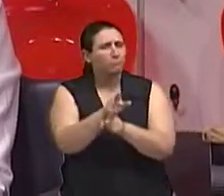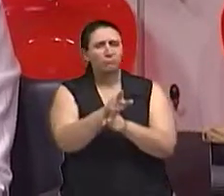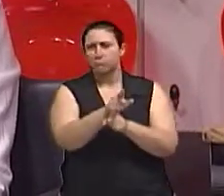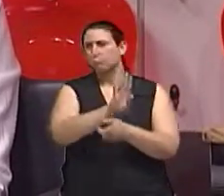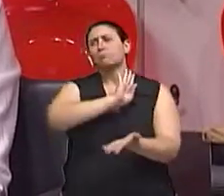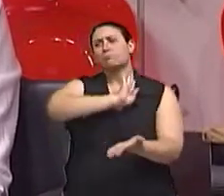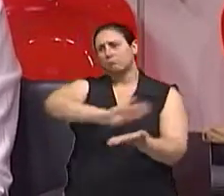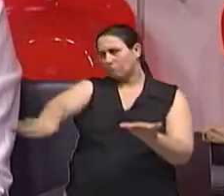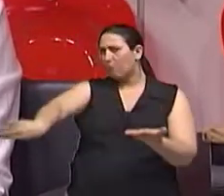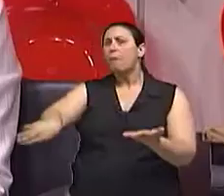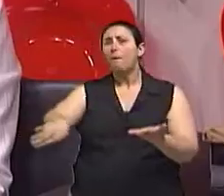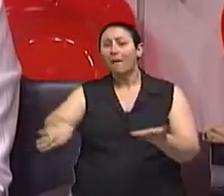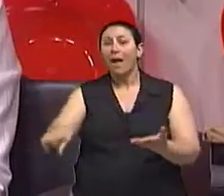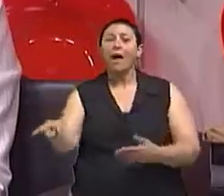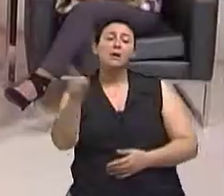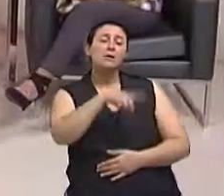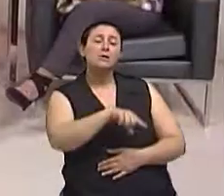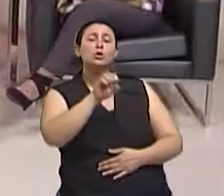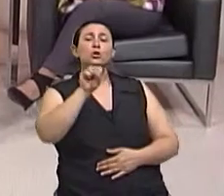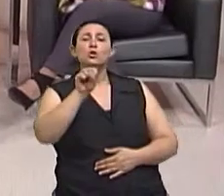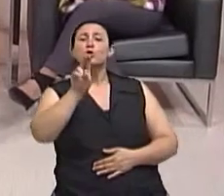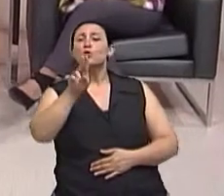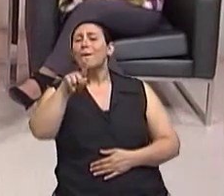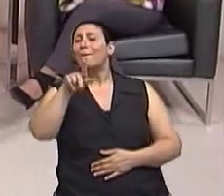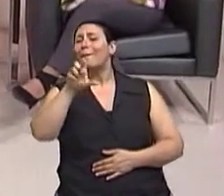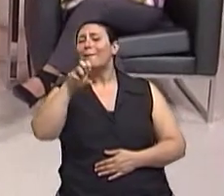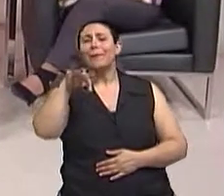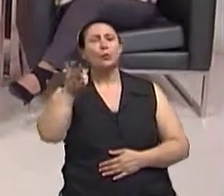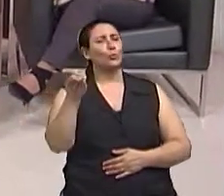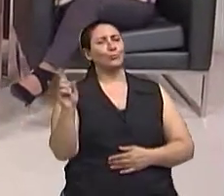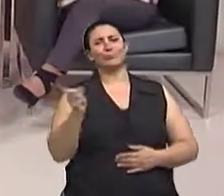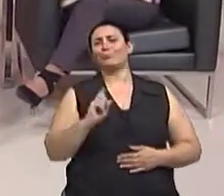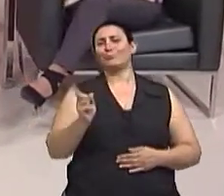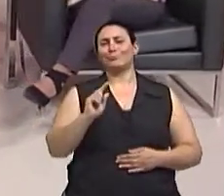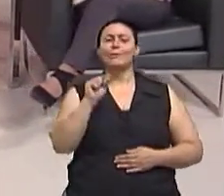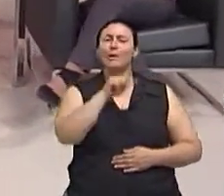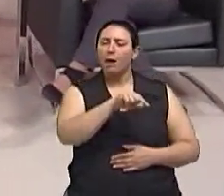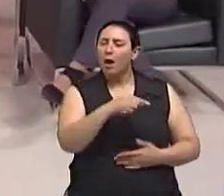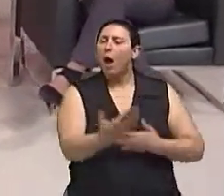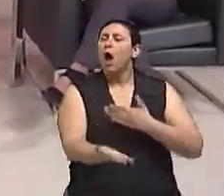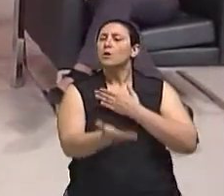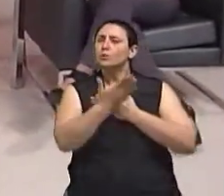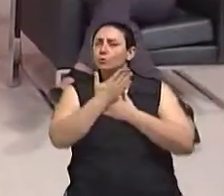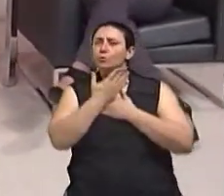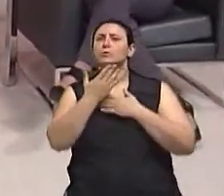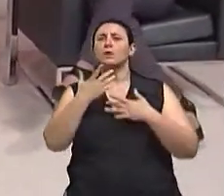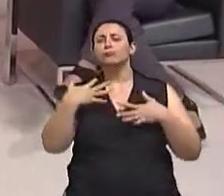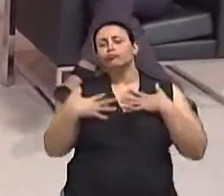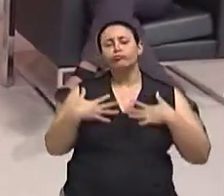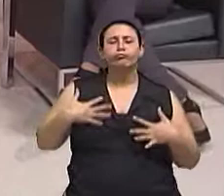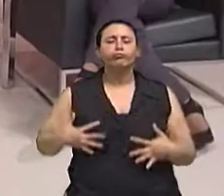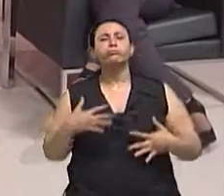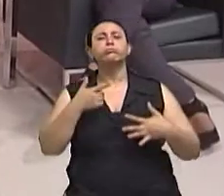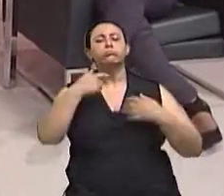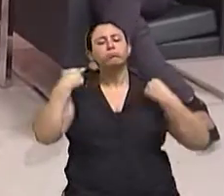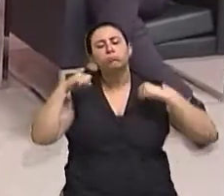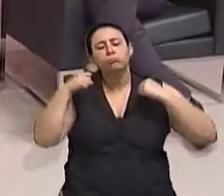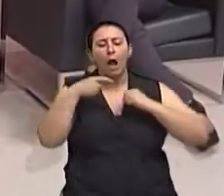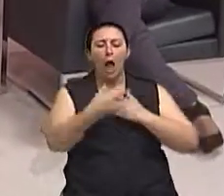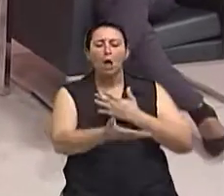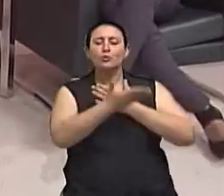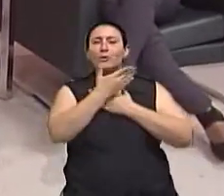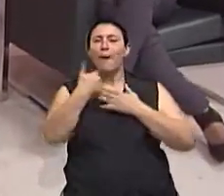E o suplemento, não. O suplemento vem a ajudar a performance do atleta na atividade que ele pratica. Claro.